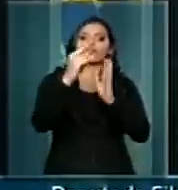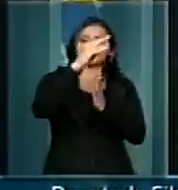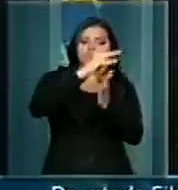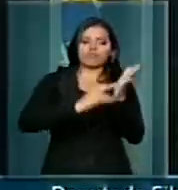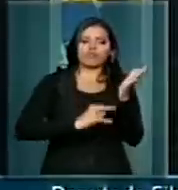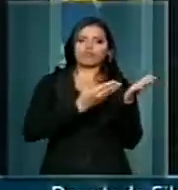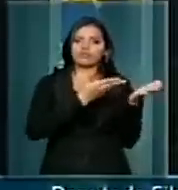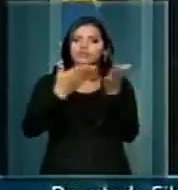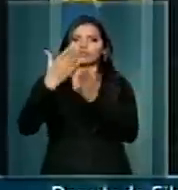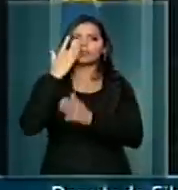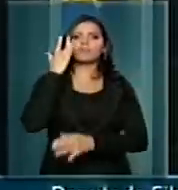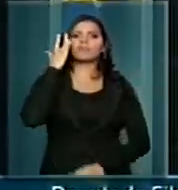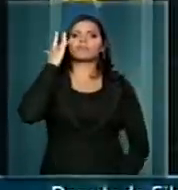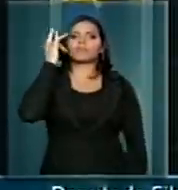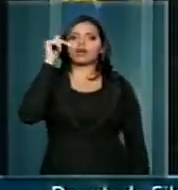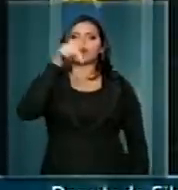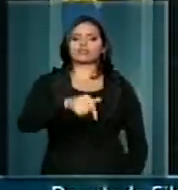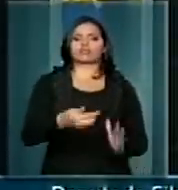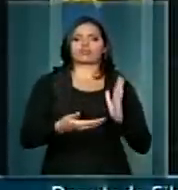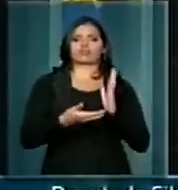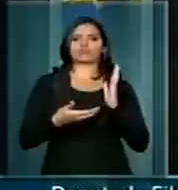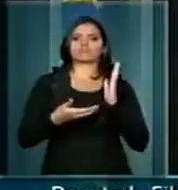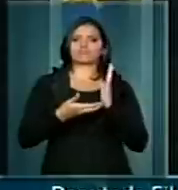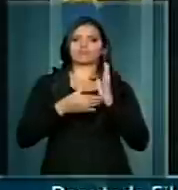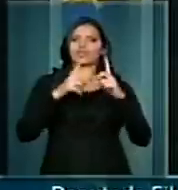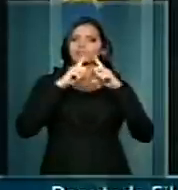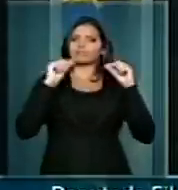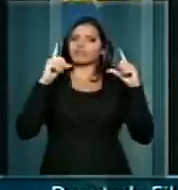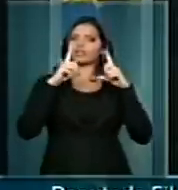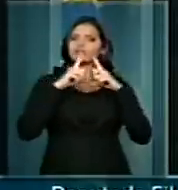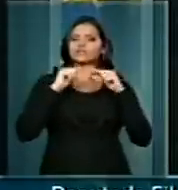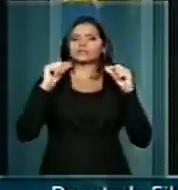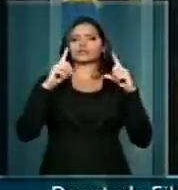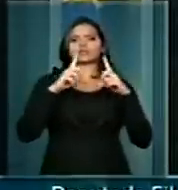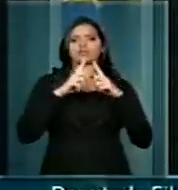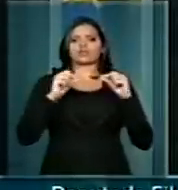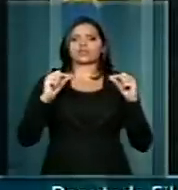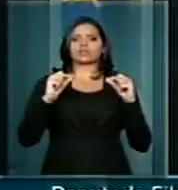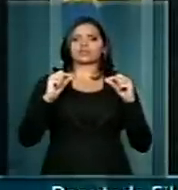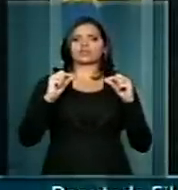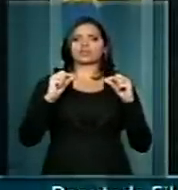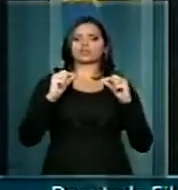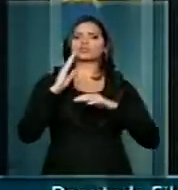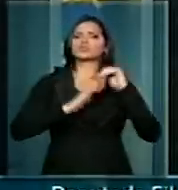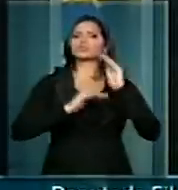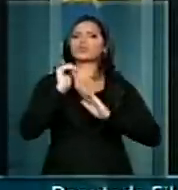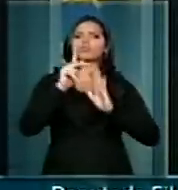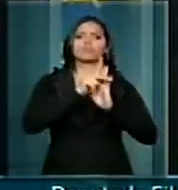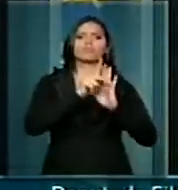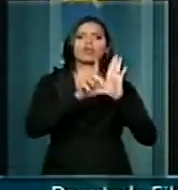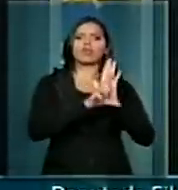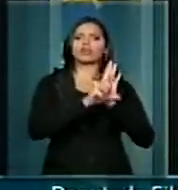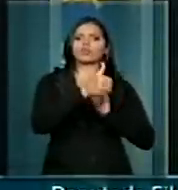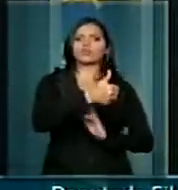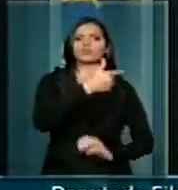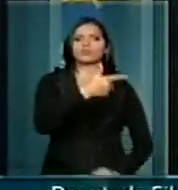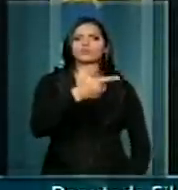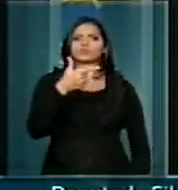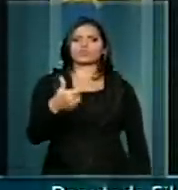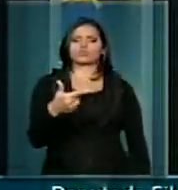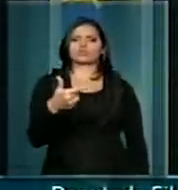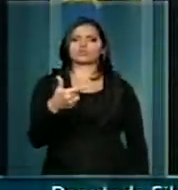amanhã aqui em Brasília, Sr. Presidente, sobre o PL-122.